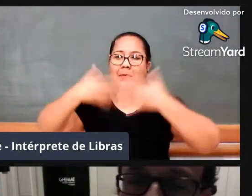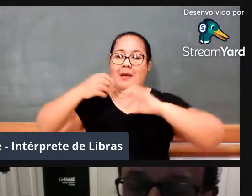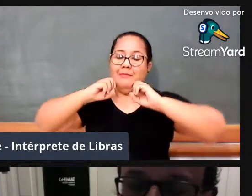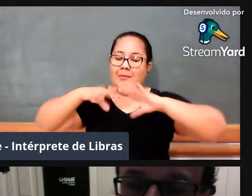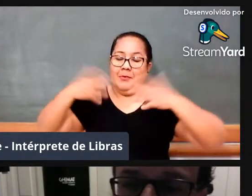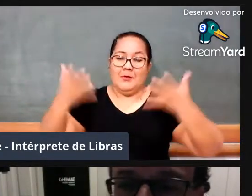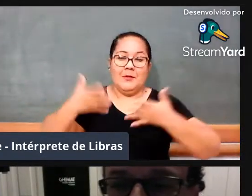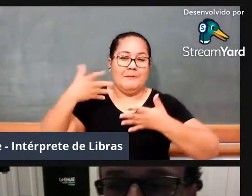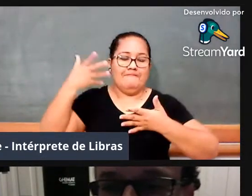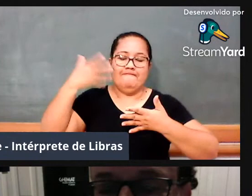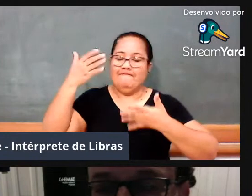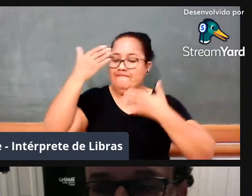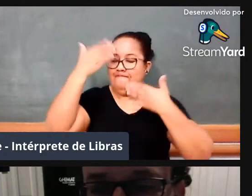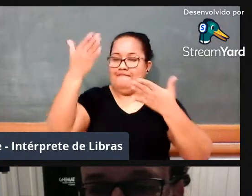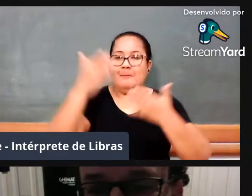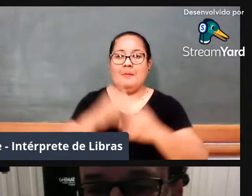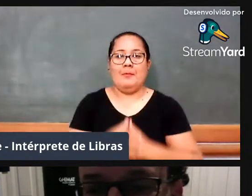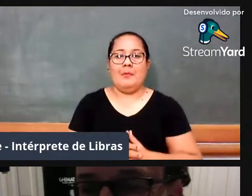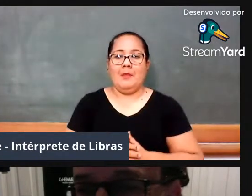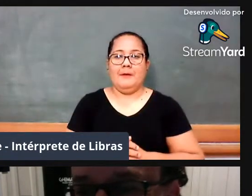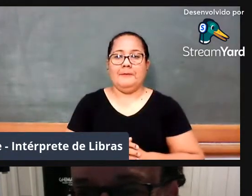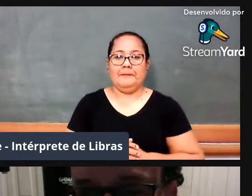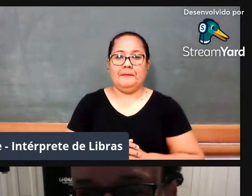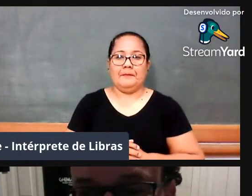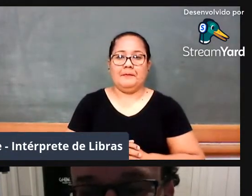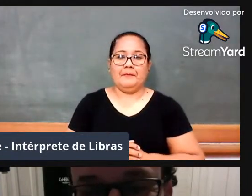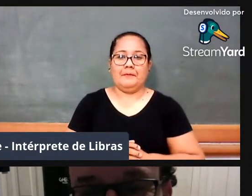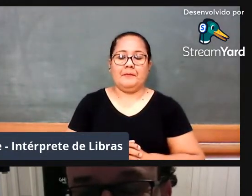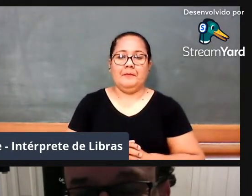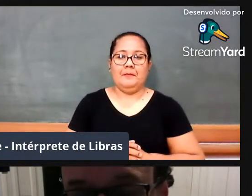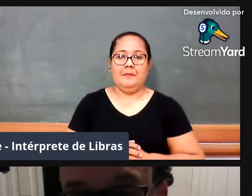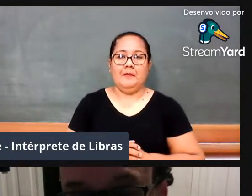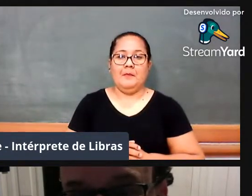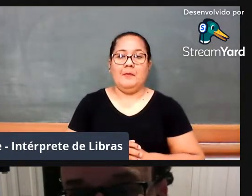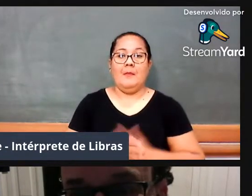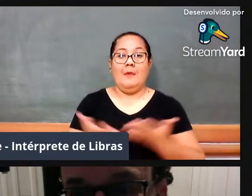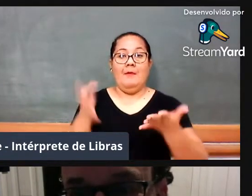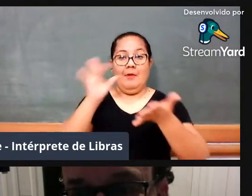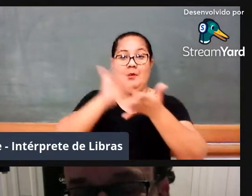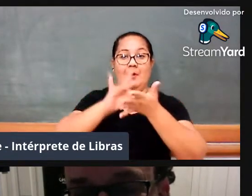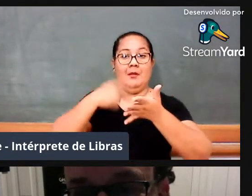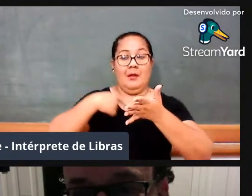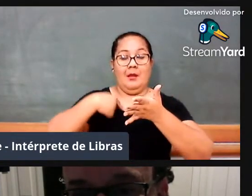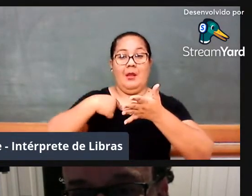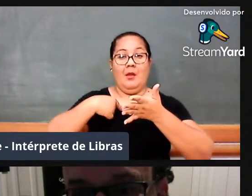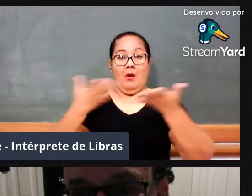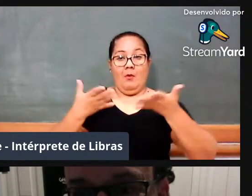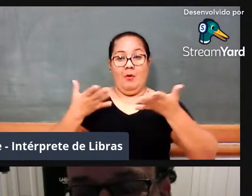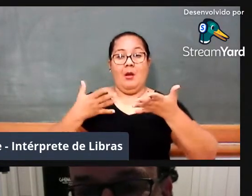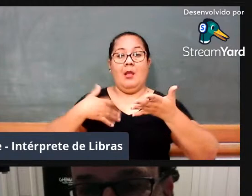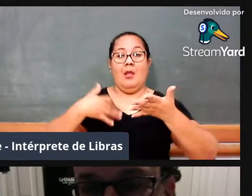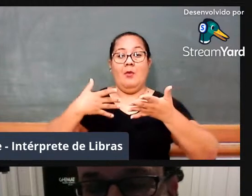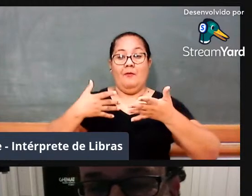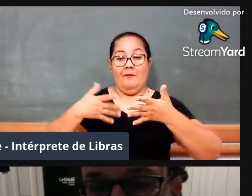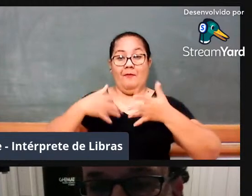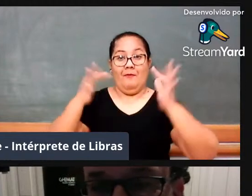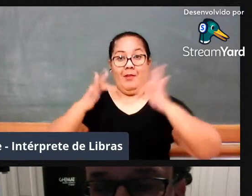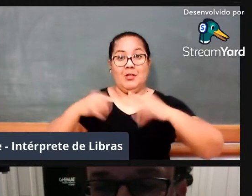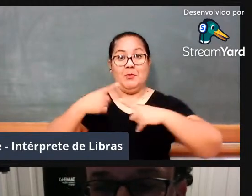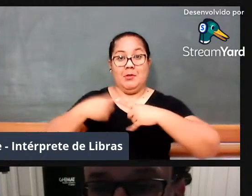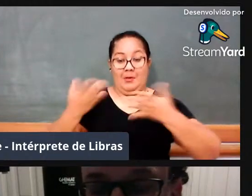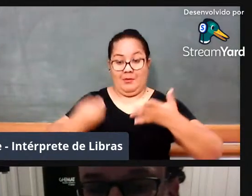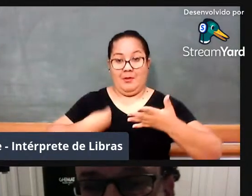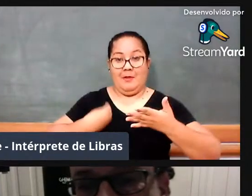hoje, professor. Olha, sou eu que agradeço a oportunidade de poder